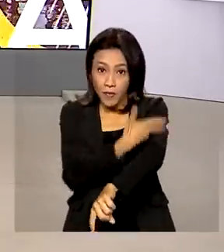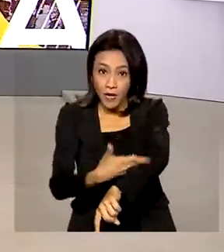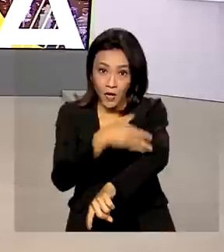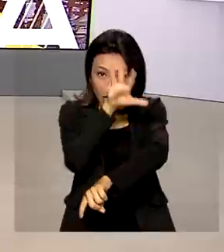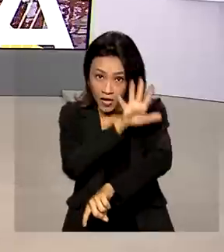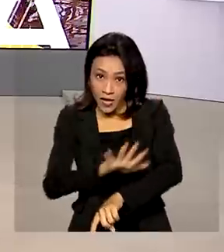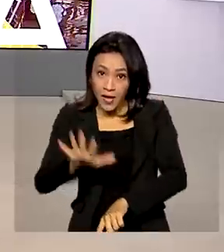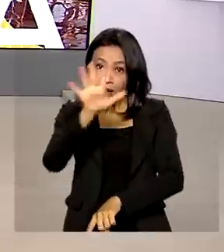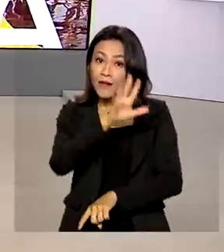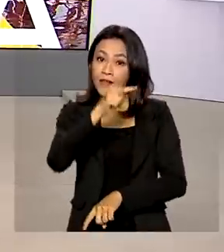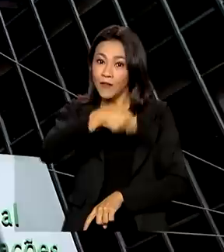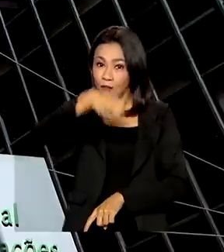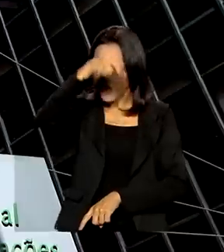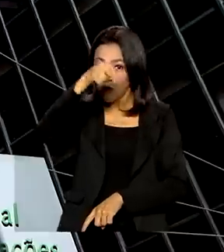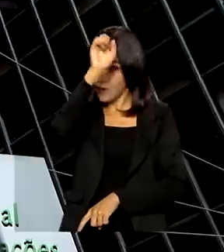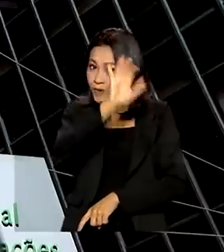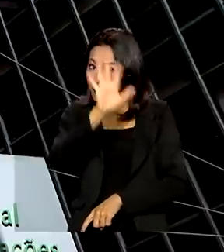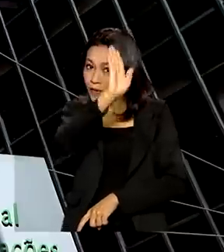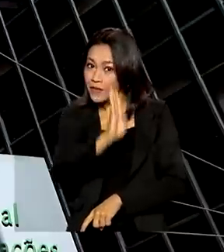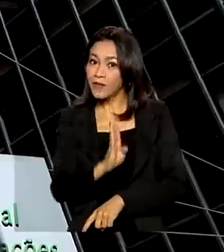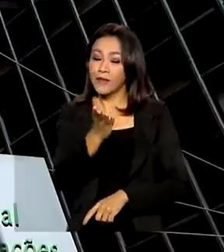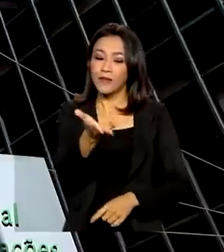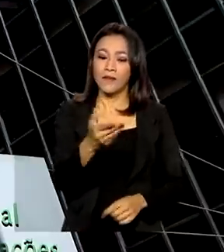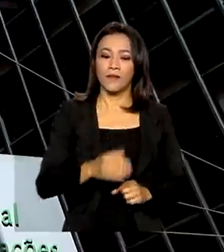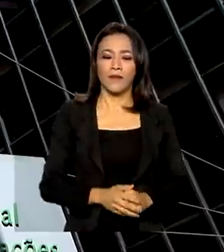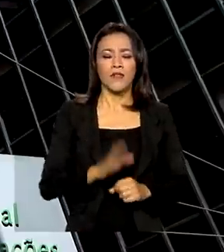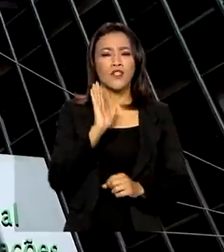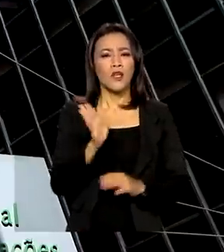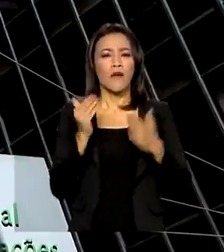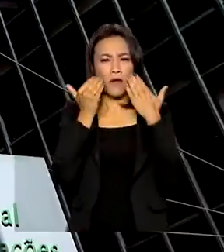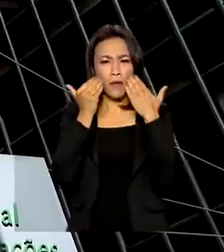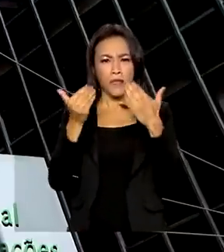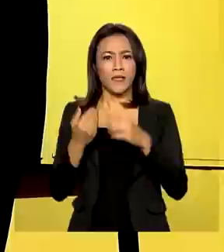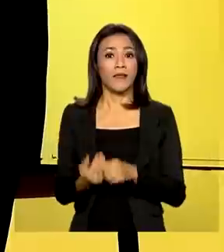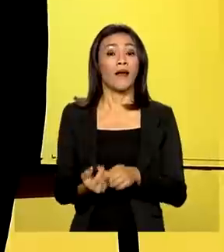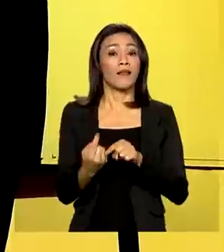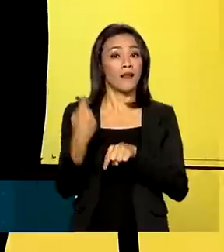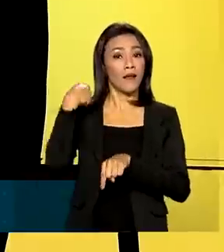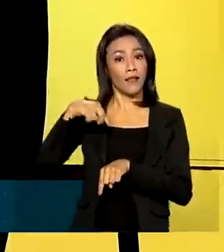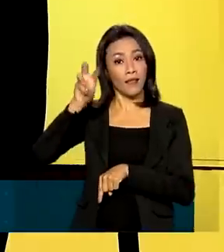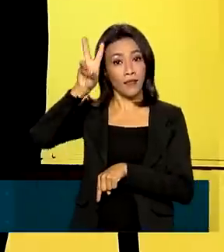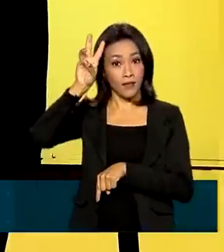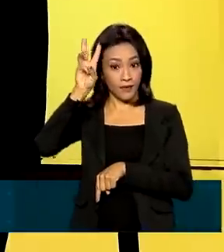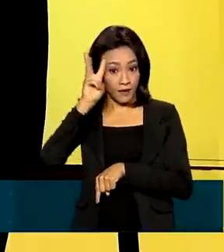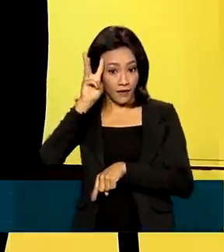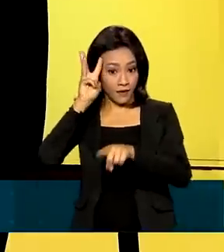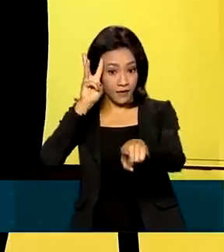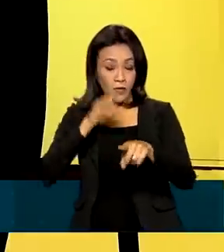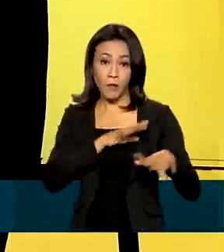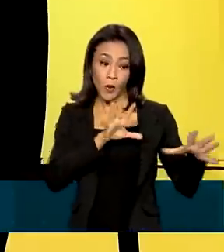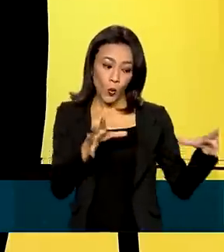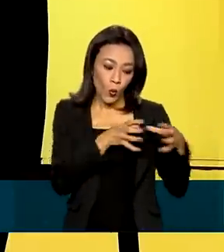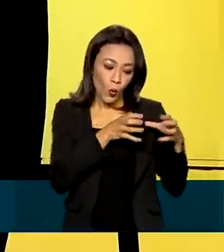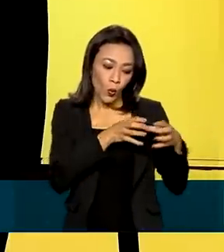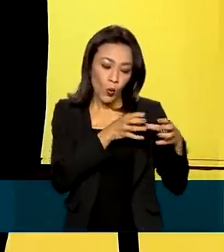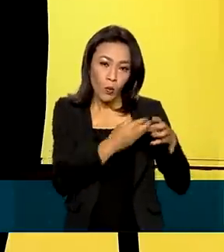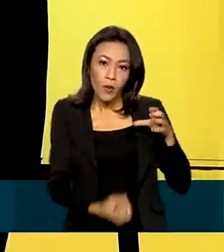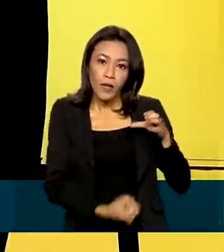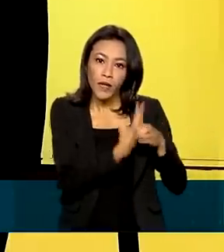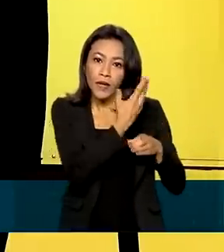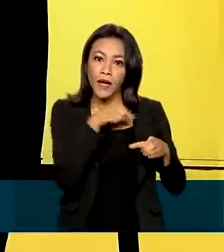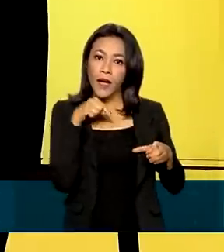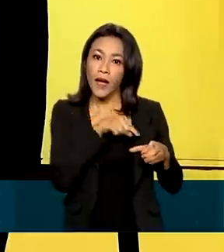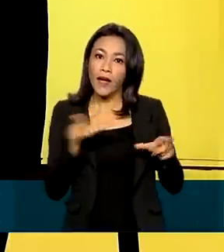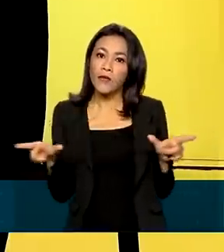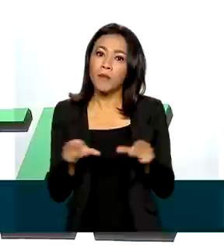norte do país. A decisão foi apresentada nesta terça-feira pelo GAISP, grupo criado pela Agência Nacional